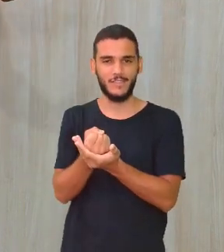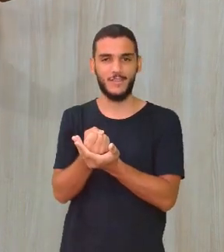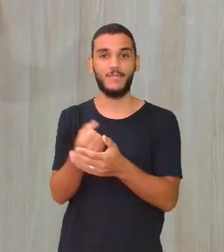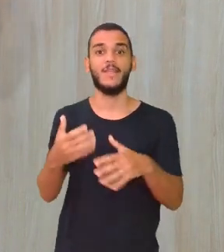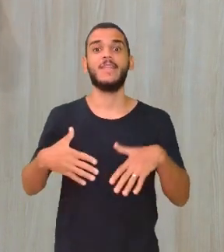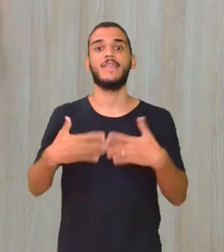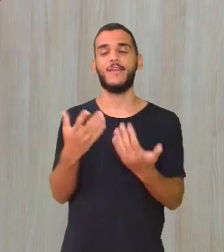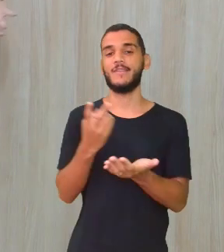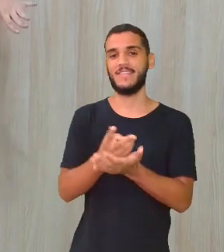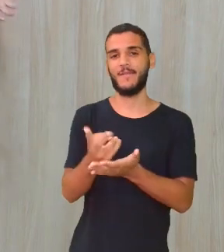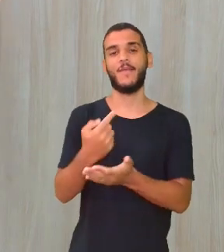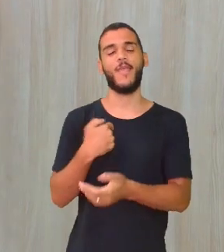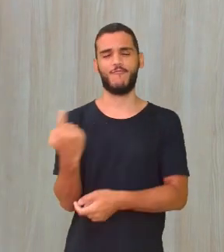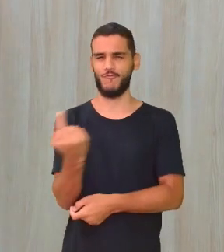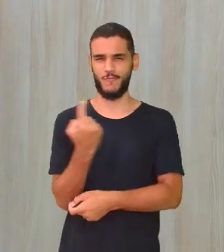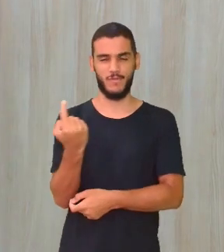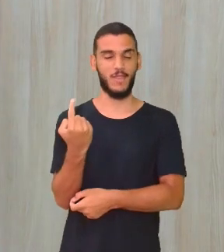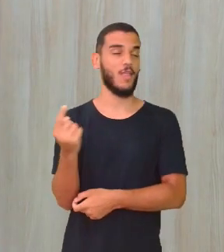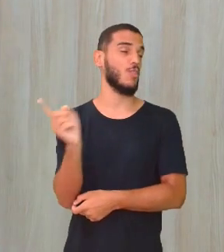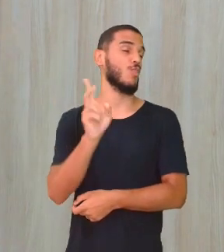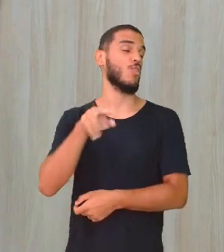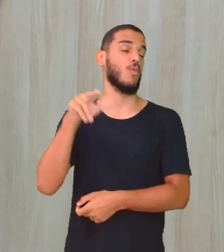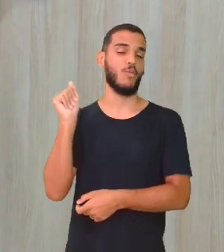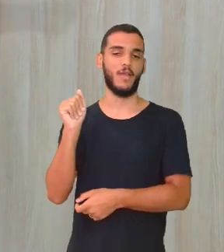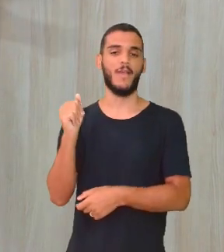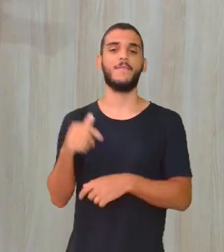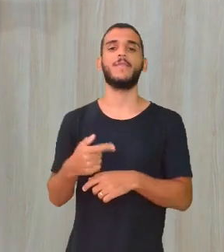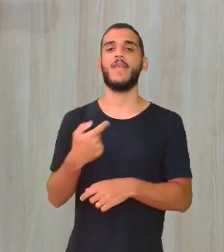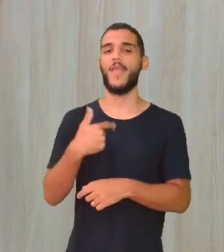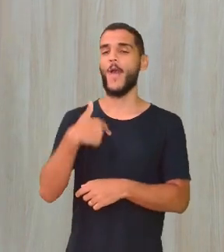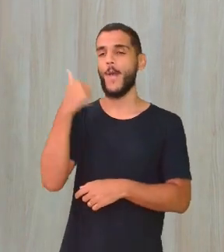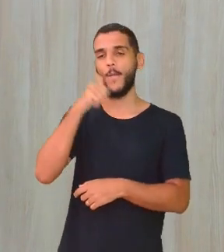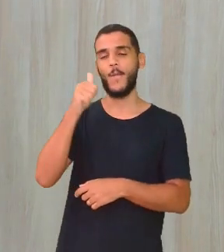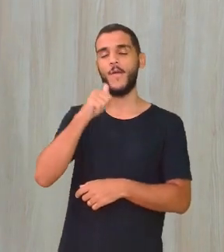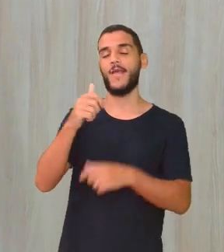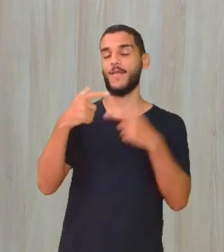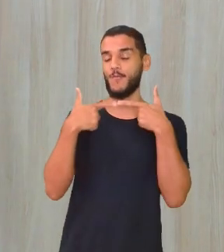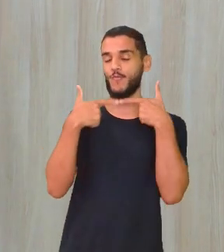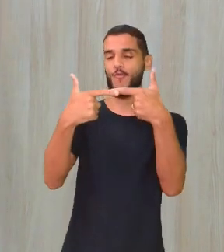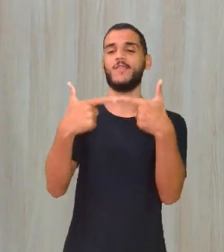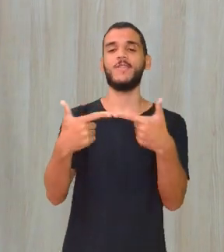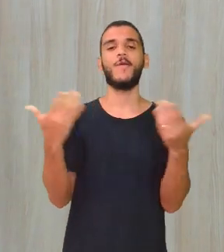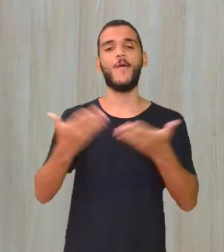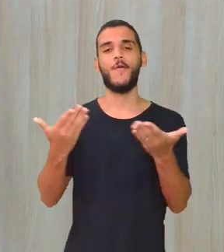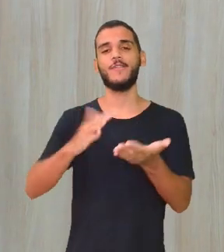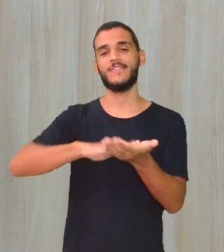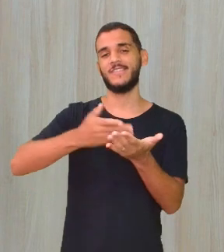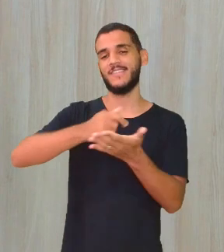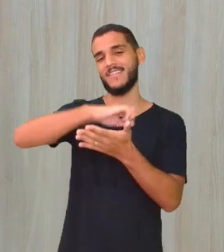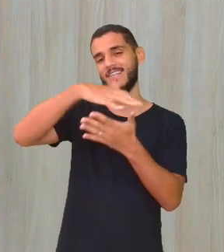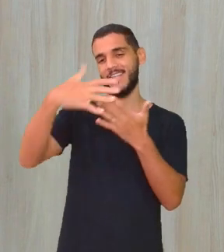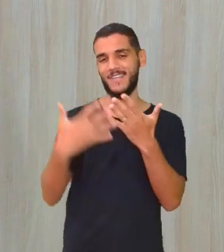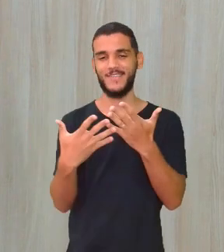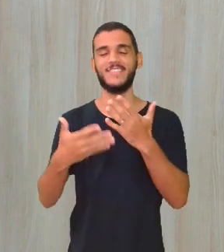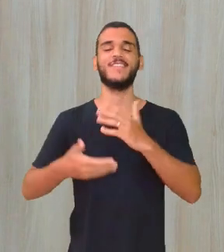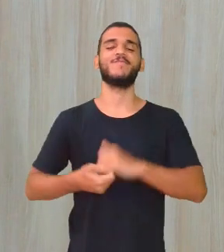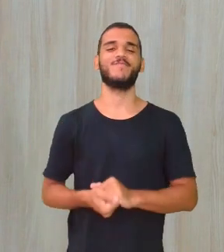Como sempre, eu nunca estou sozinha porque sou o Uma mulher sortuda. Hoje, quem faz a nossa tradução para libras